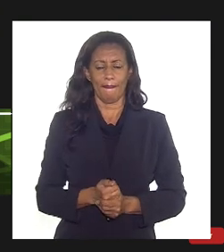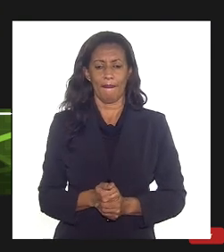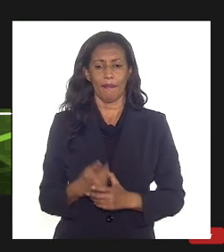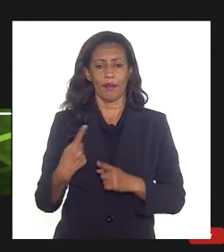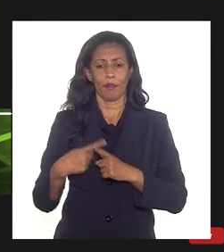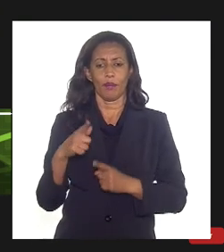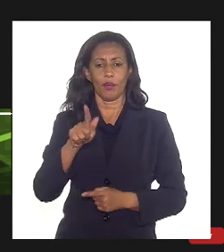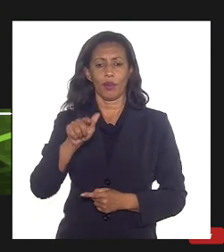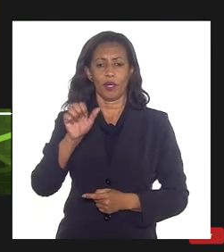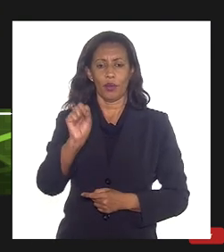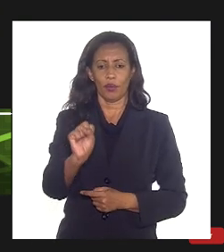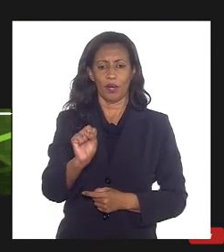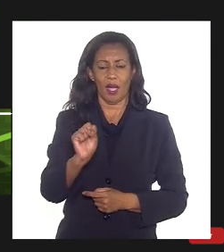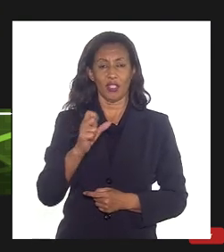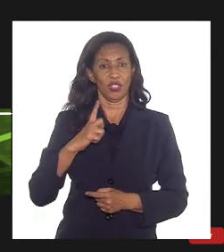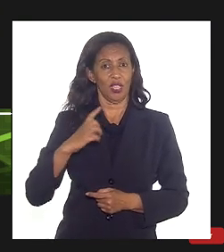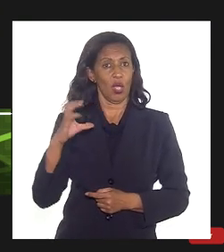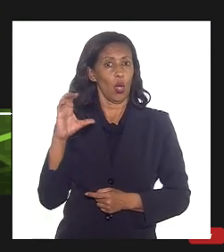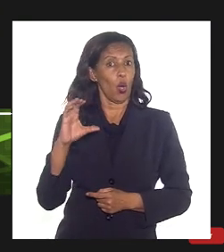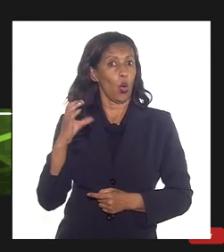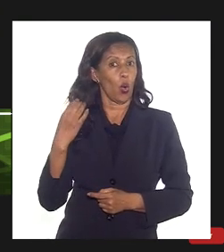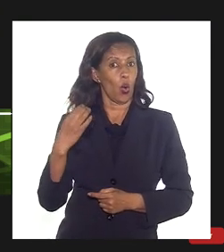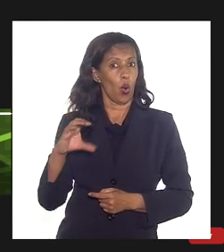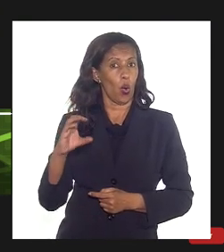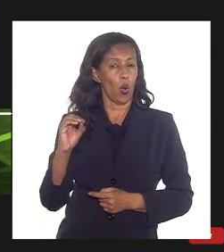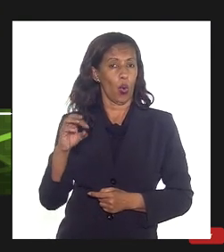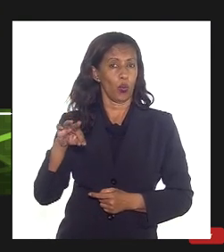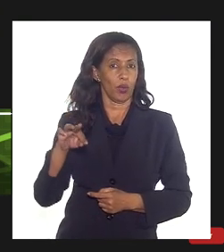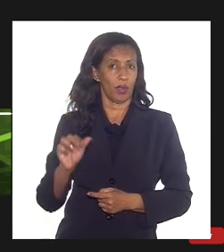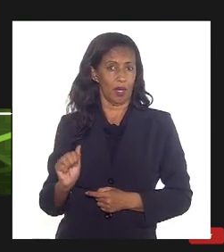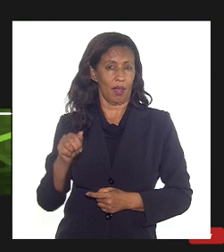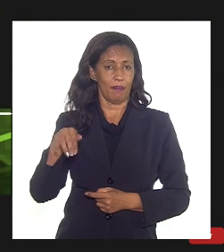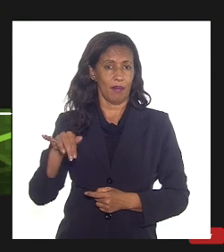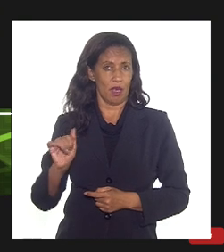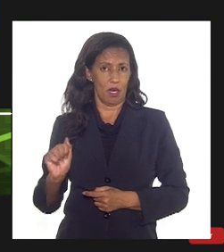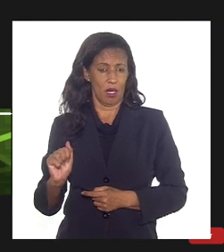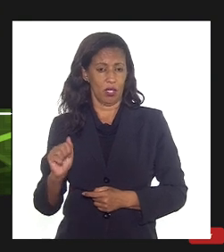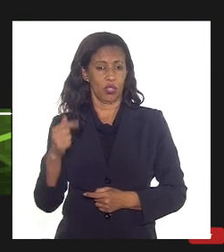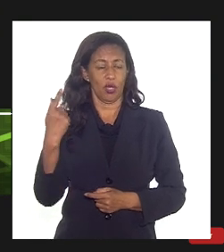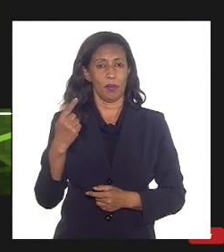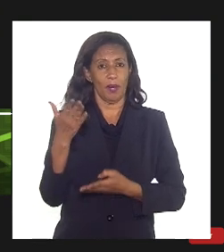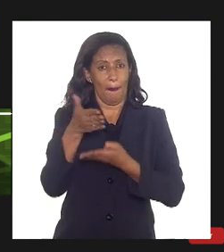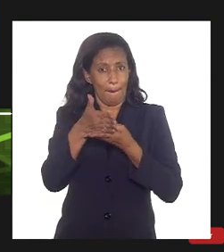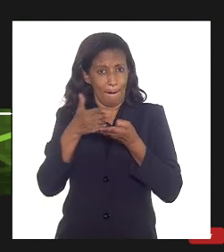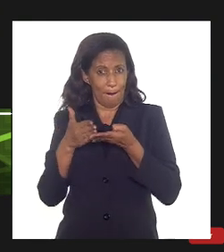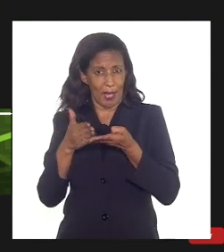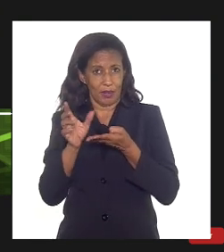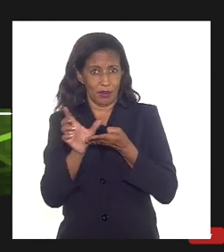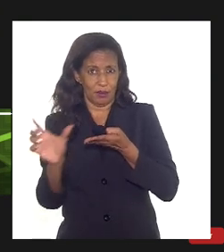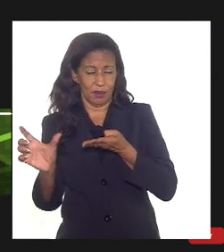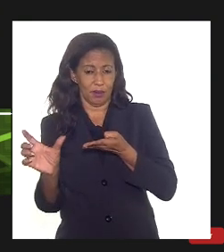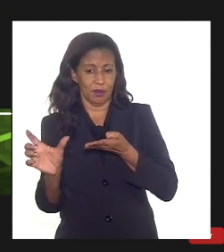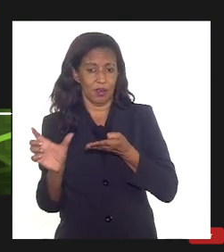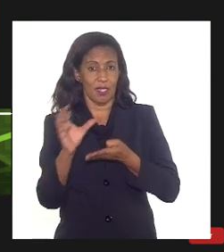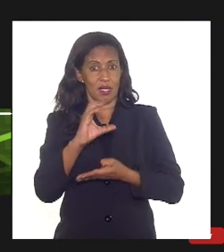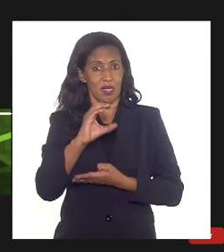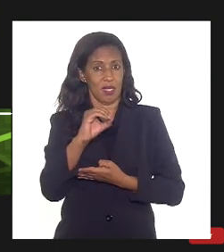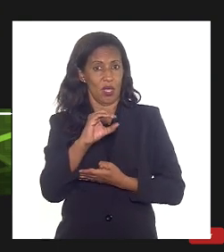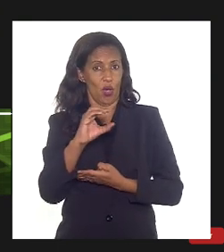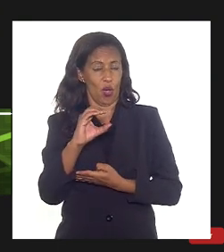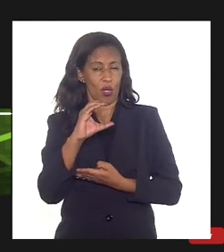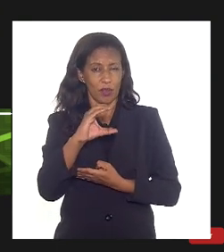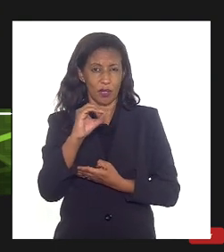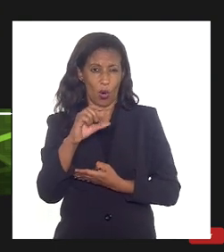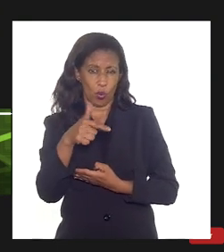gás do pré-sal ele tem contaminantes ou seja eu preciso reinjetar uma parcial desse gás porque esse gás tem CO2 e H2S